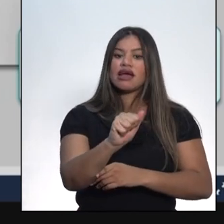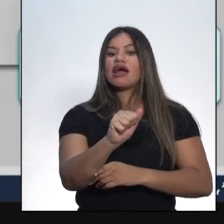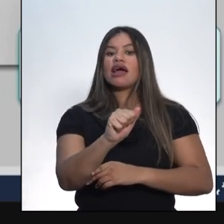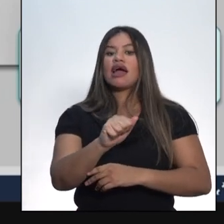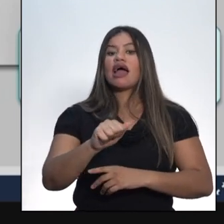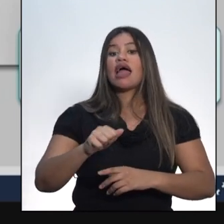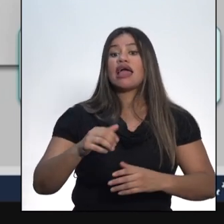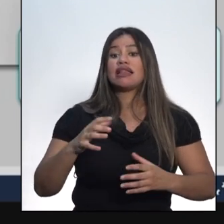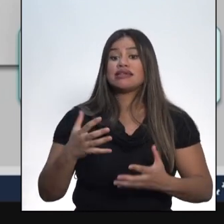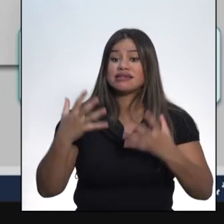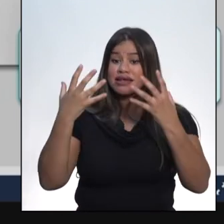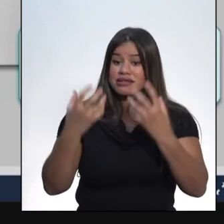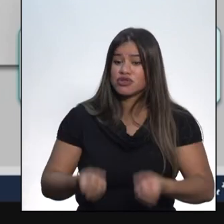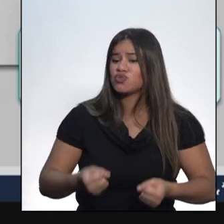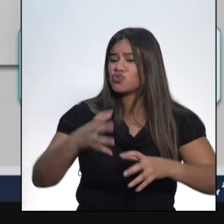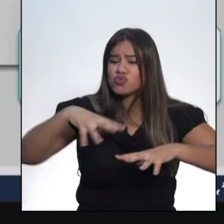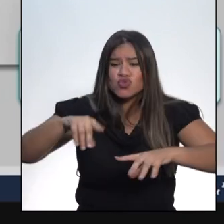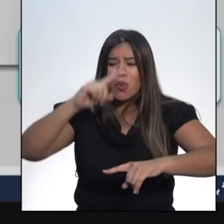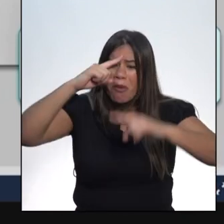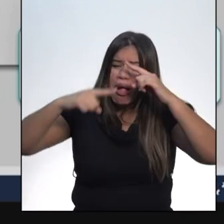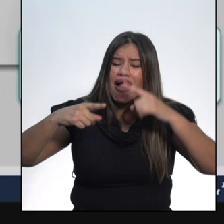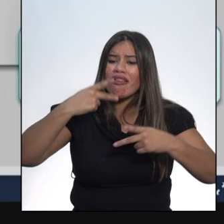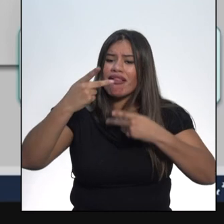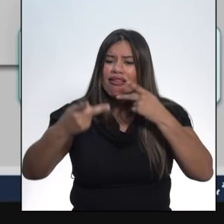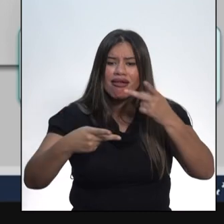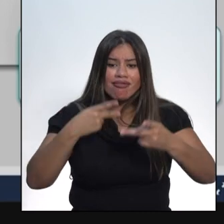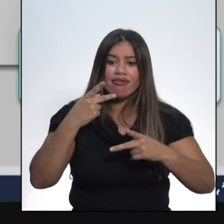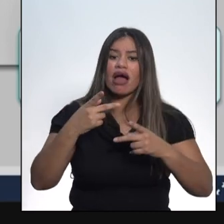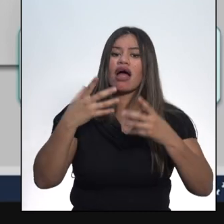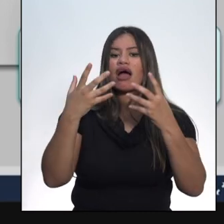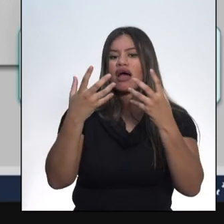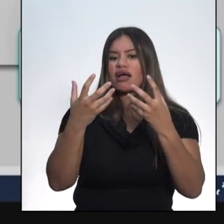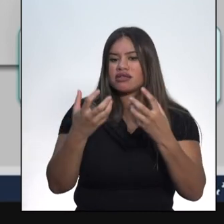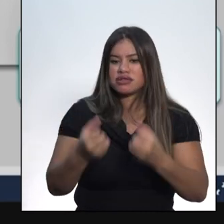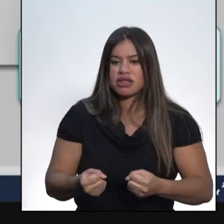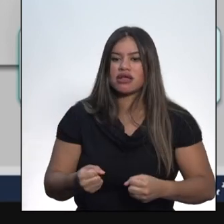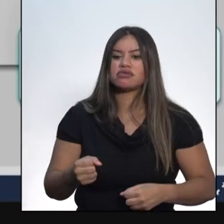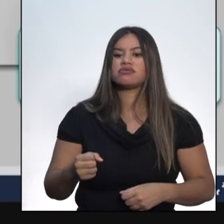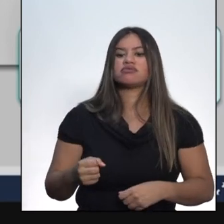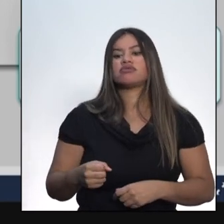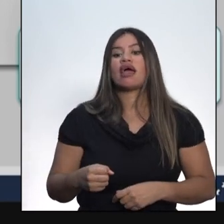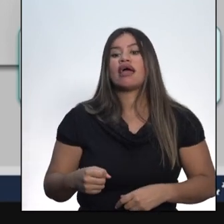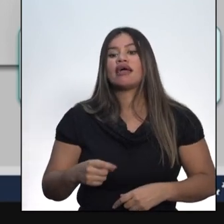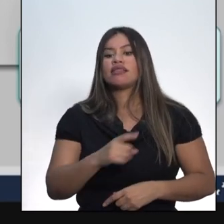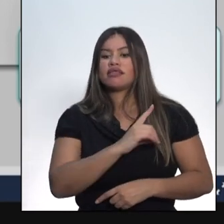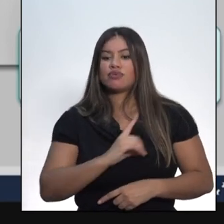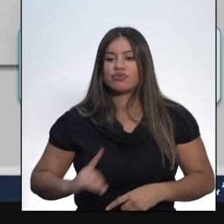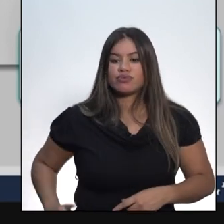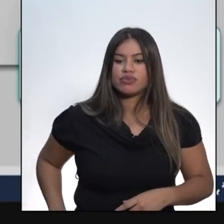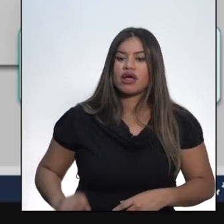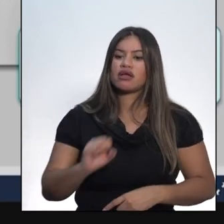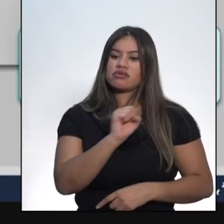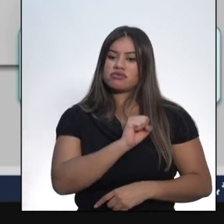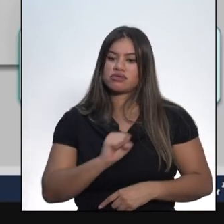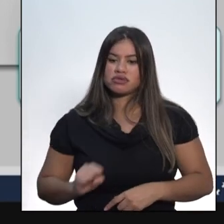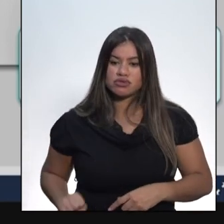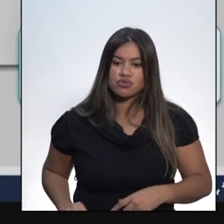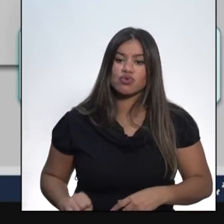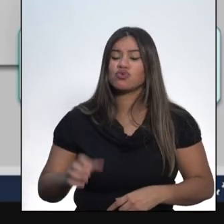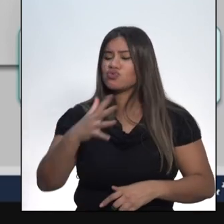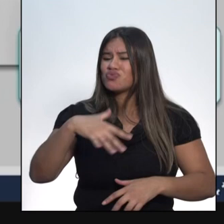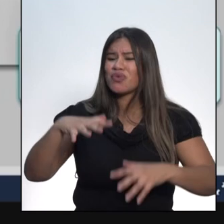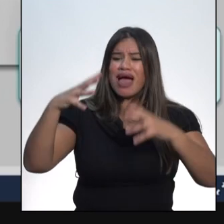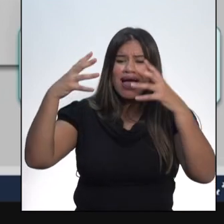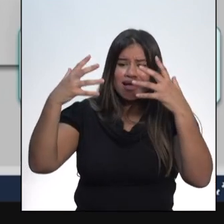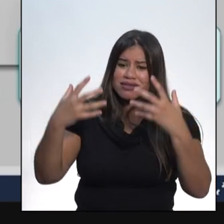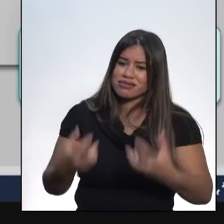pela presidência da República. Deputados federais e senadores aprovavam todas as leis de interesse do governo federal.